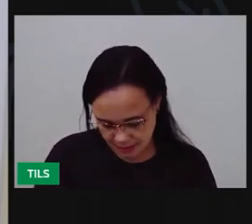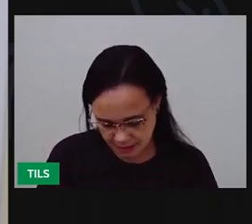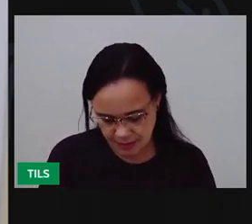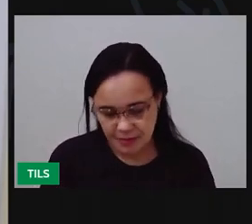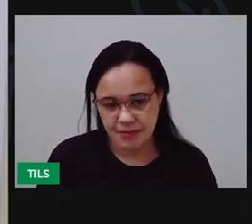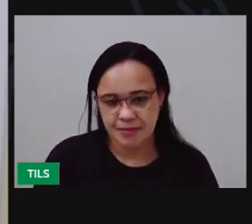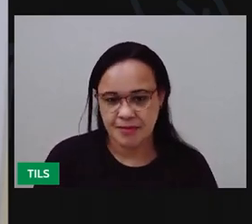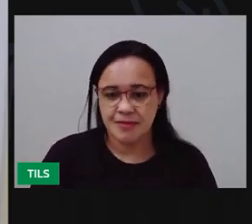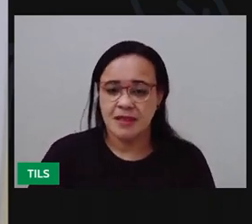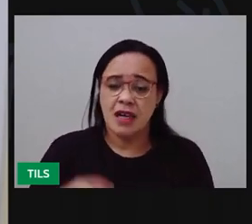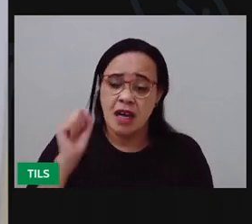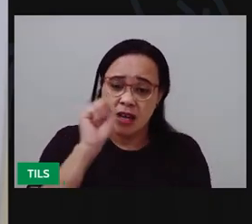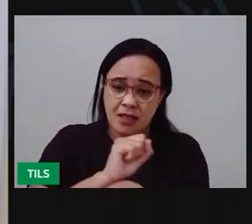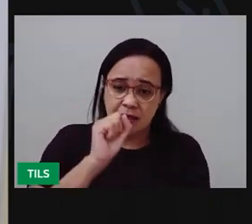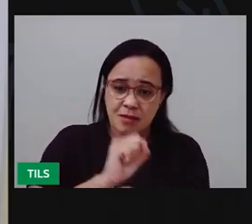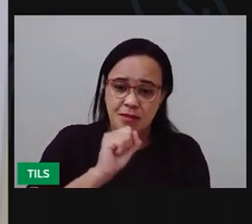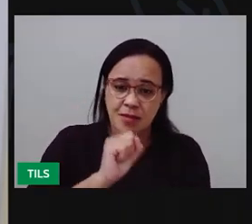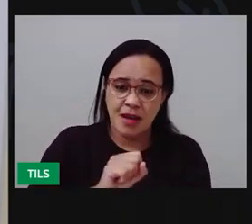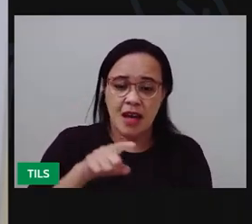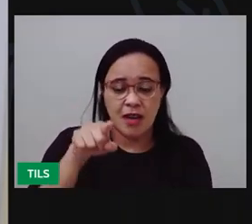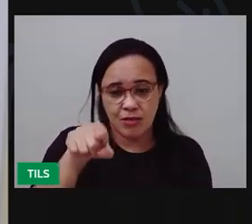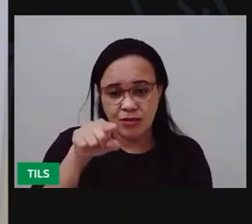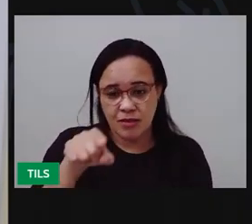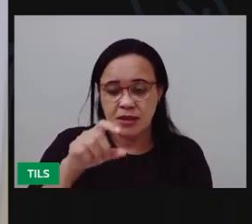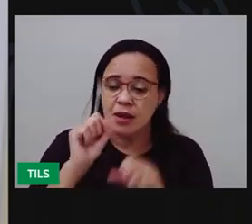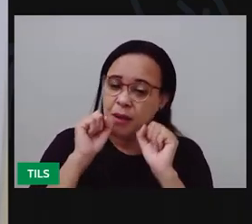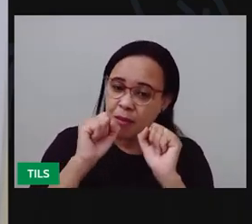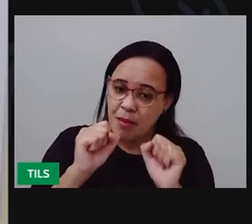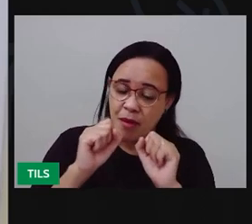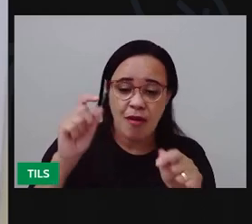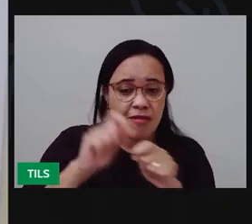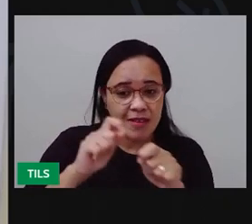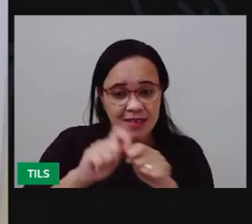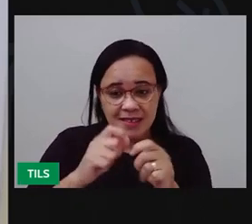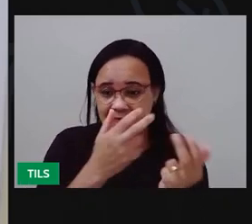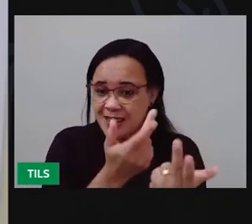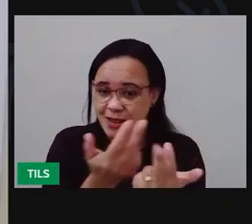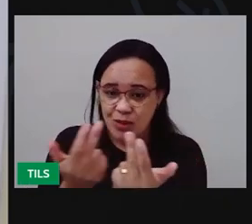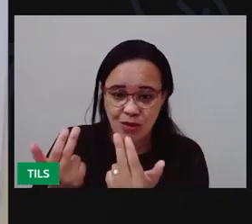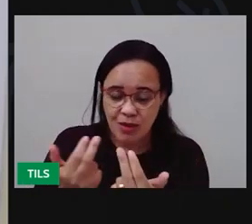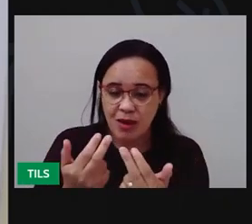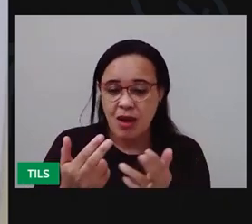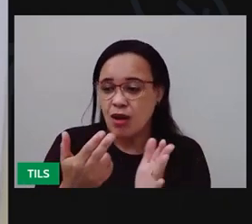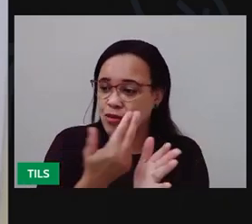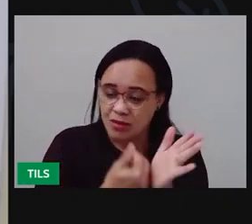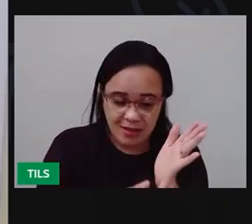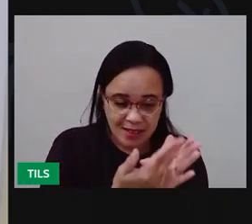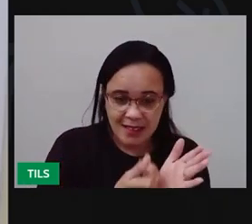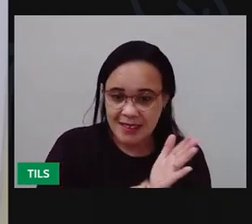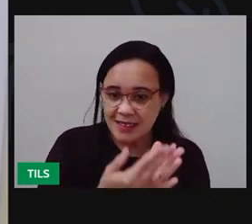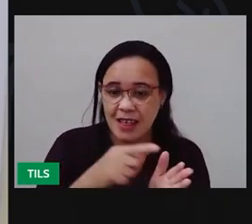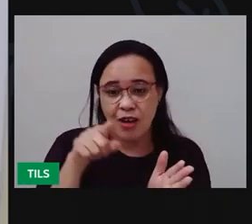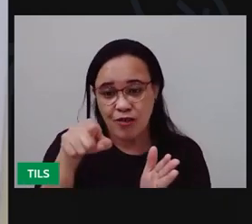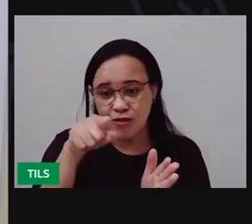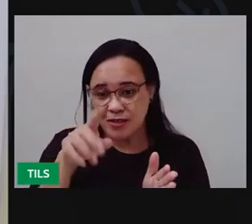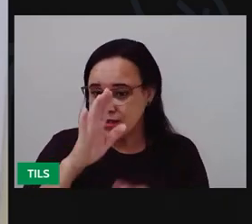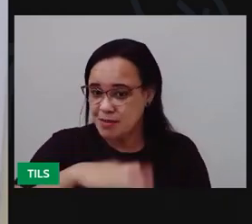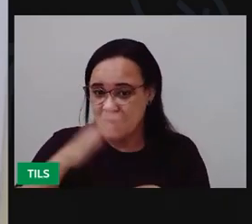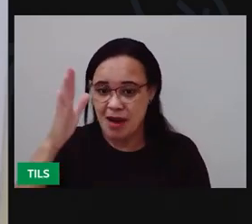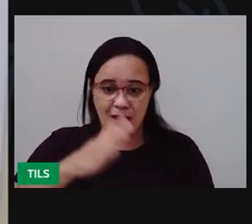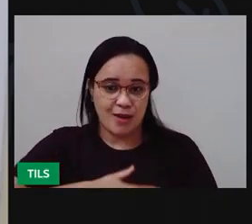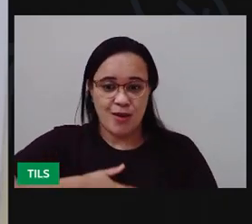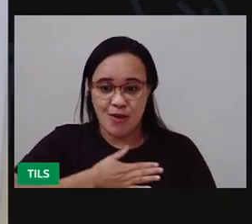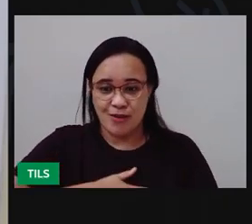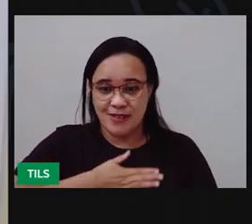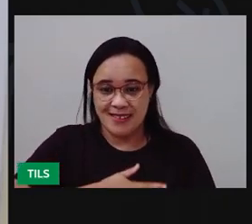Espero que você consiga reproduzir aí na sua casa, com o desenho da sua preferência. Agora,